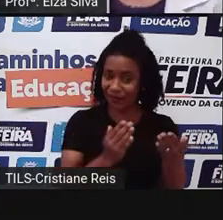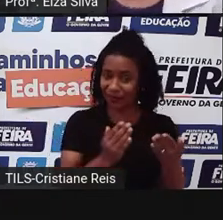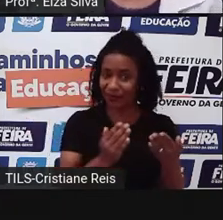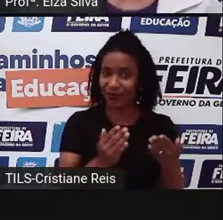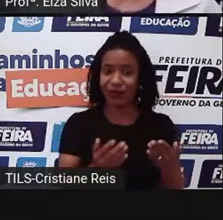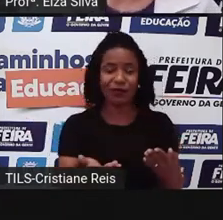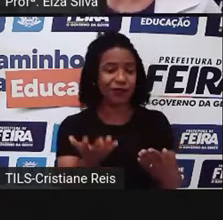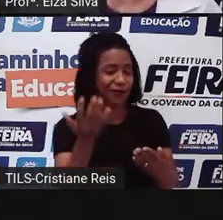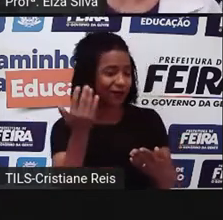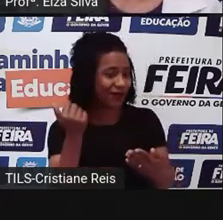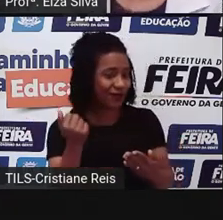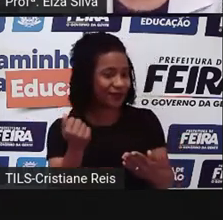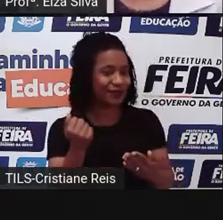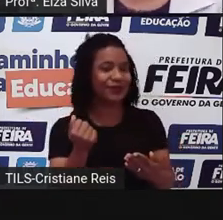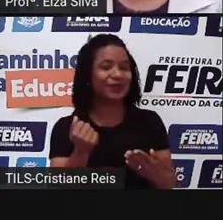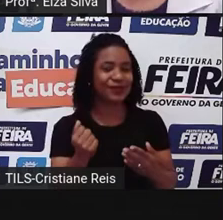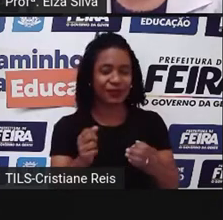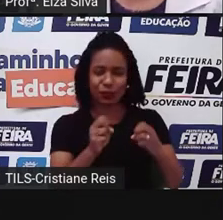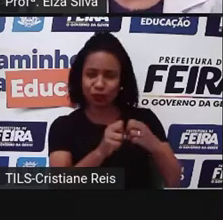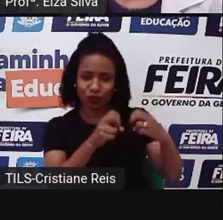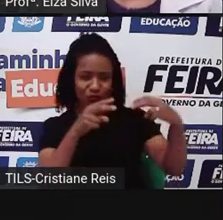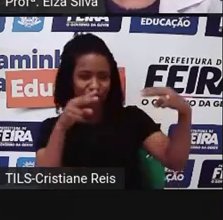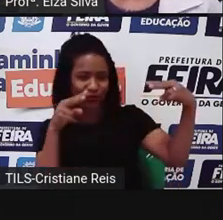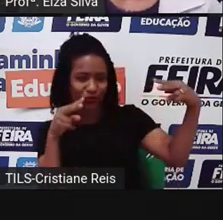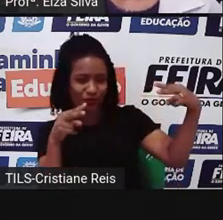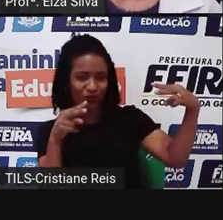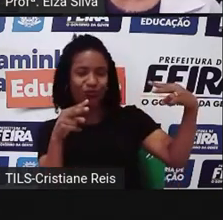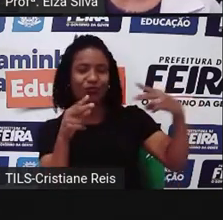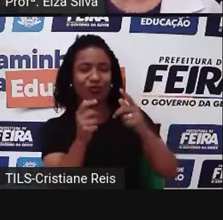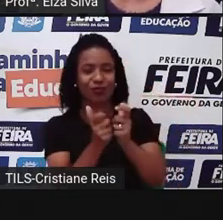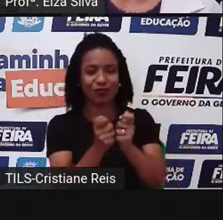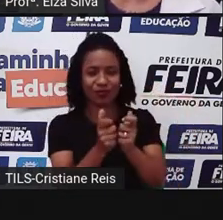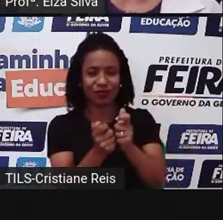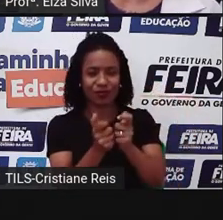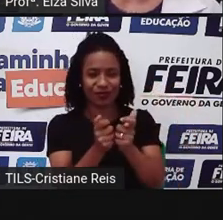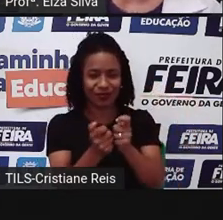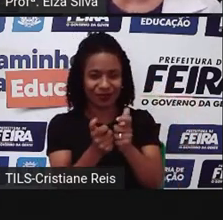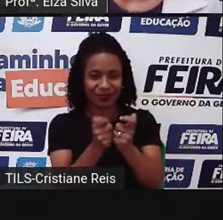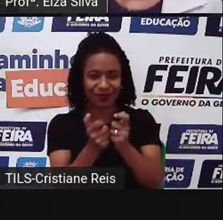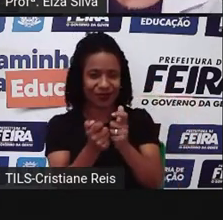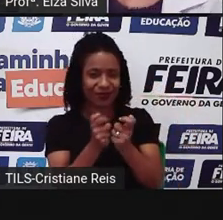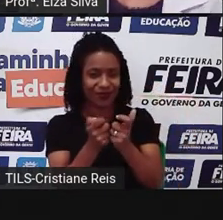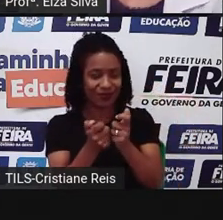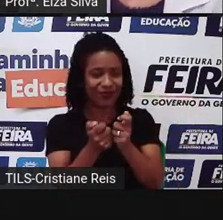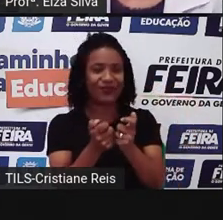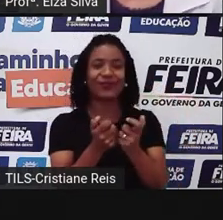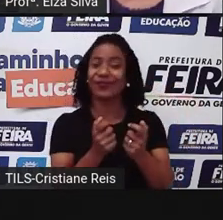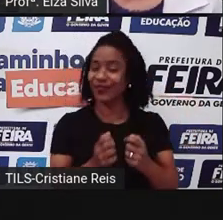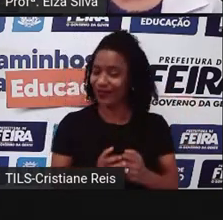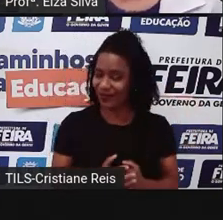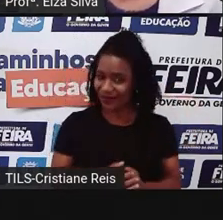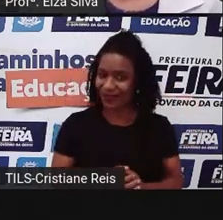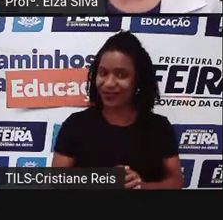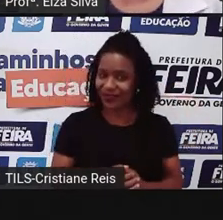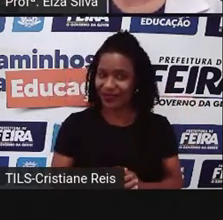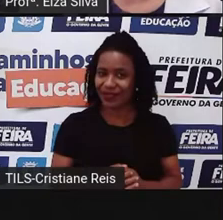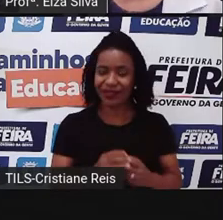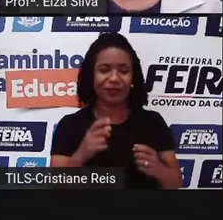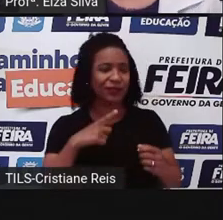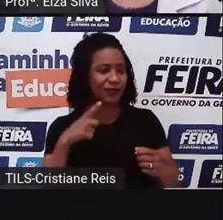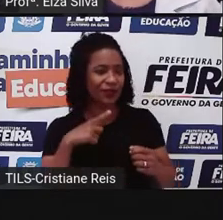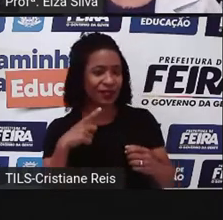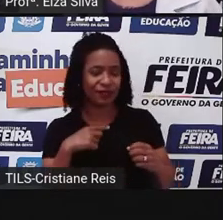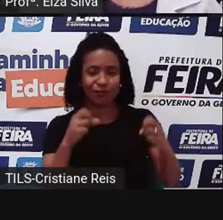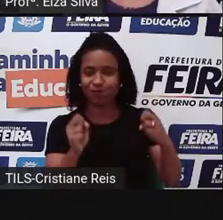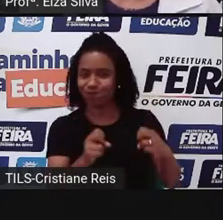viajar por esse mundo mágico chamado Interland. E é um mundo repleto